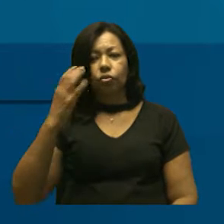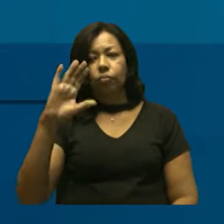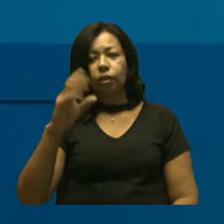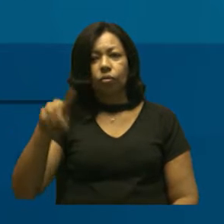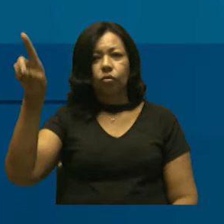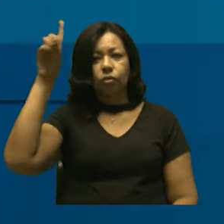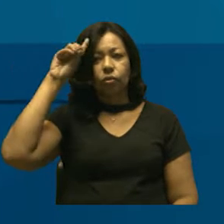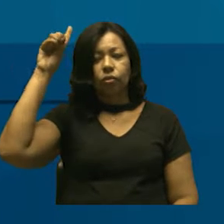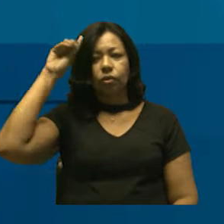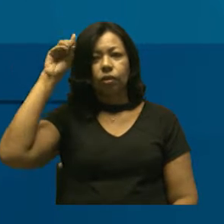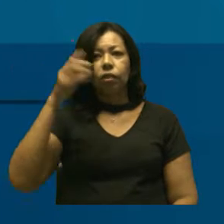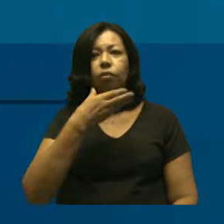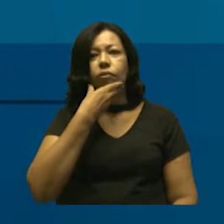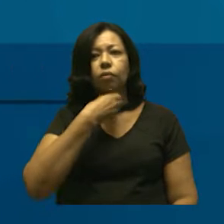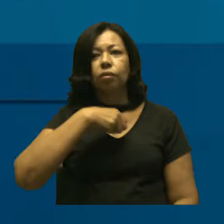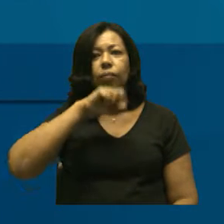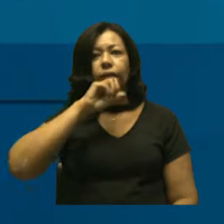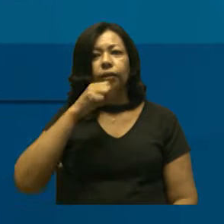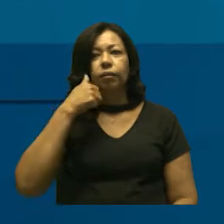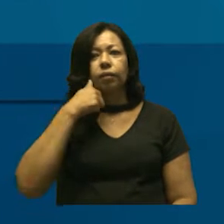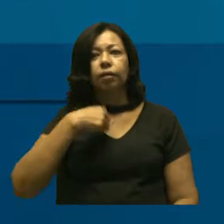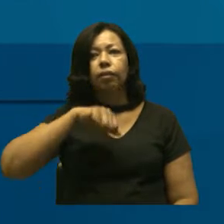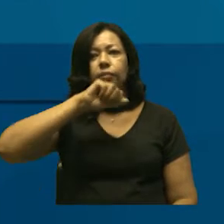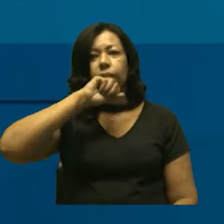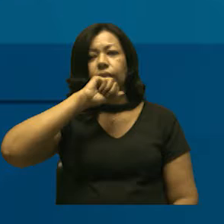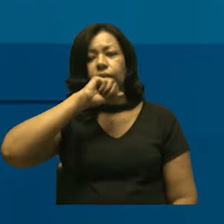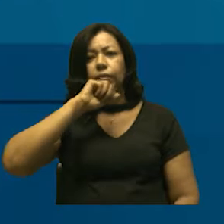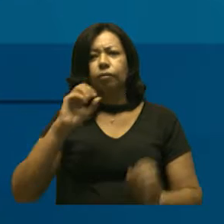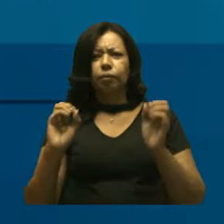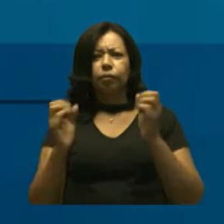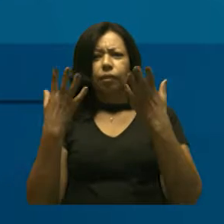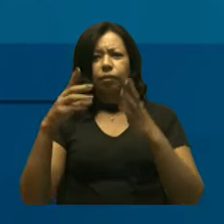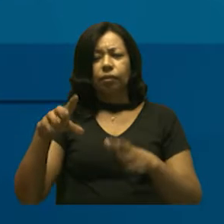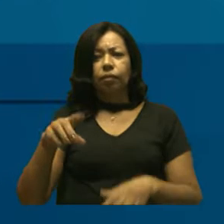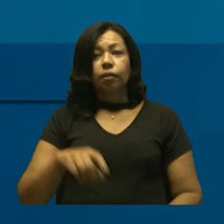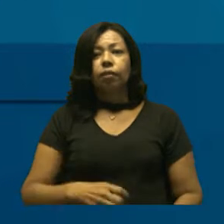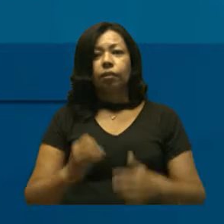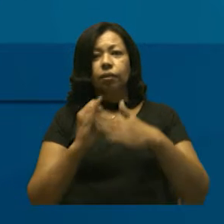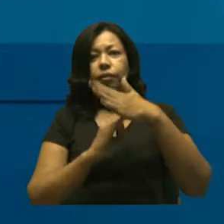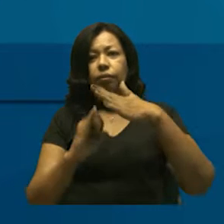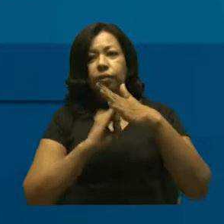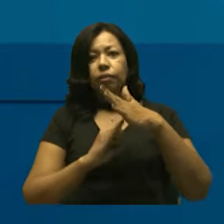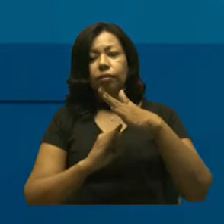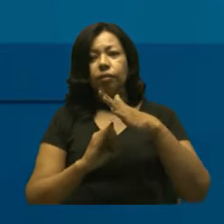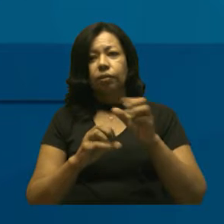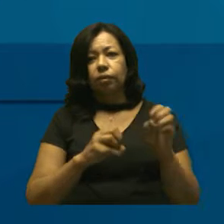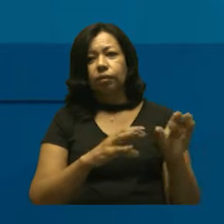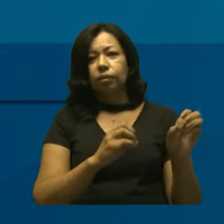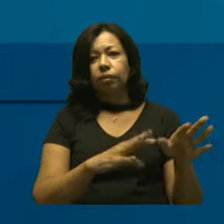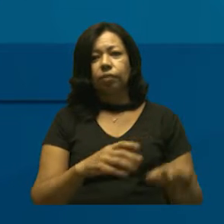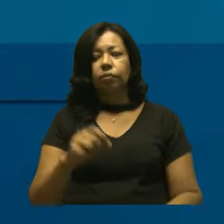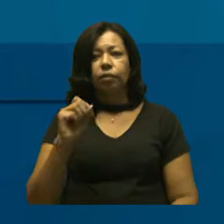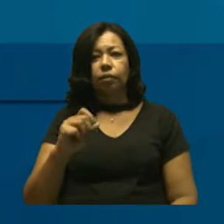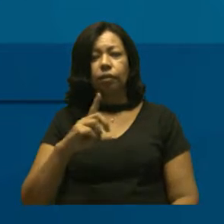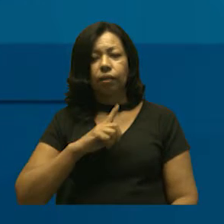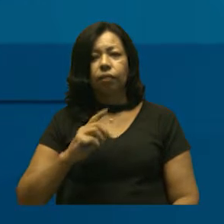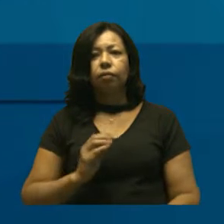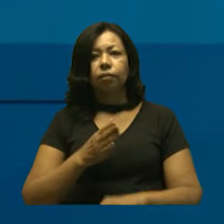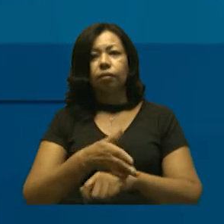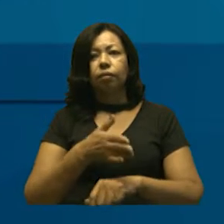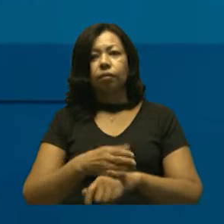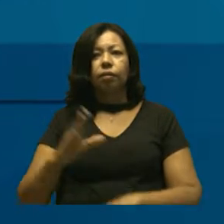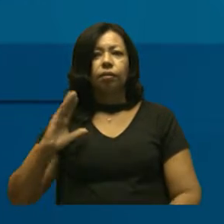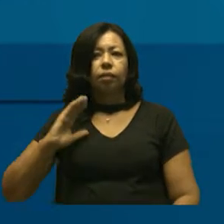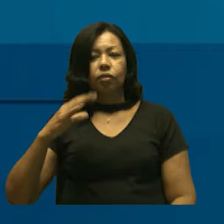o Dia dos Pais e das Mães a ser comemorado nas instituições de ensino estabelecidas no âmbito do